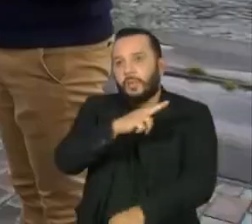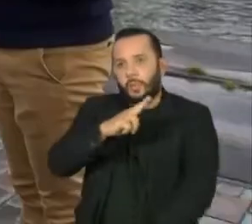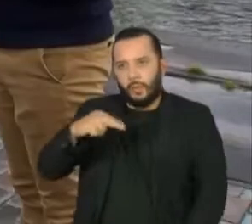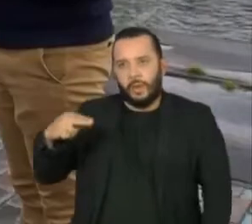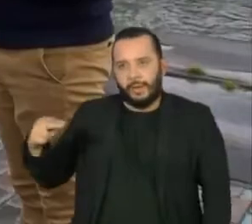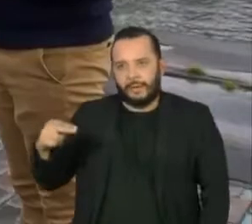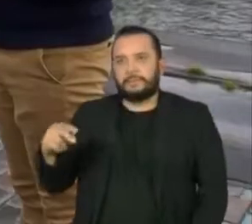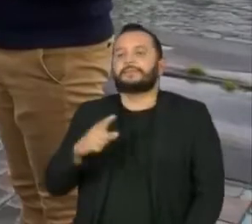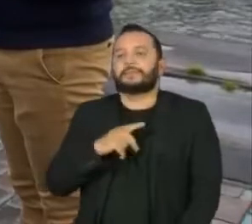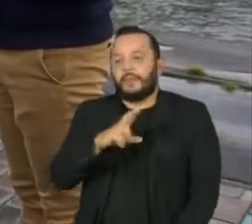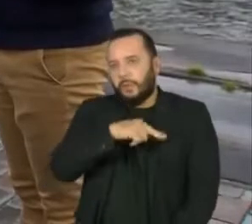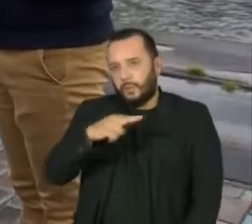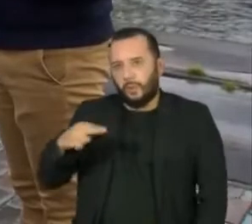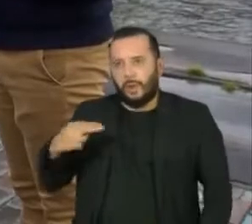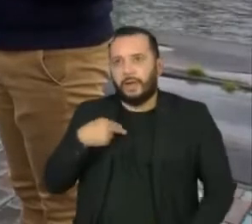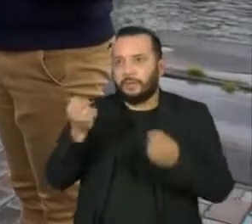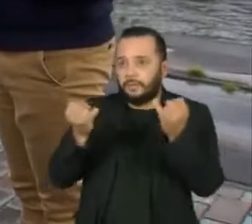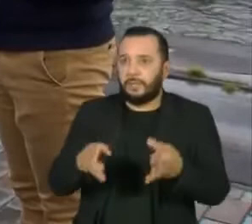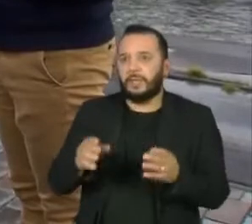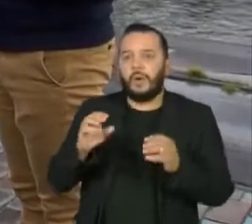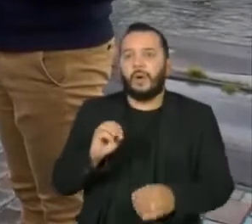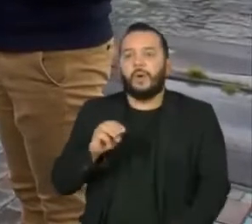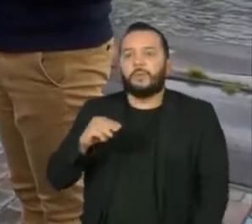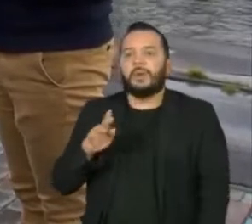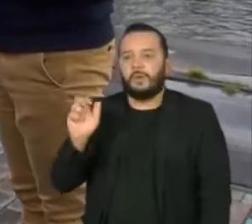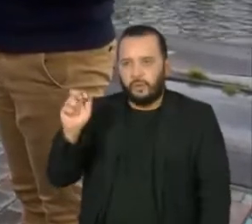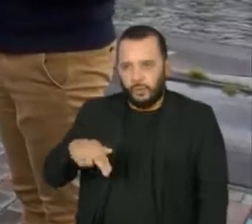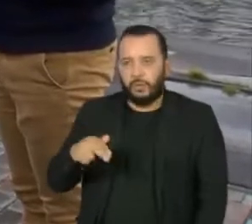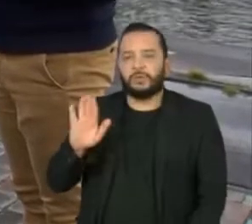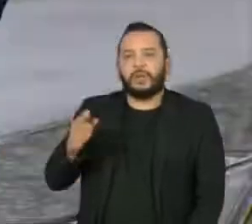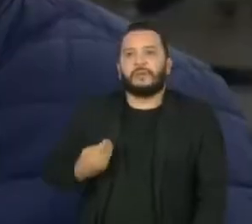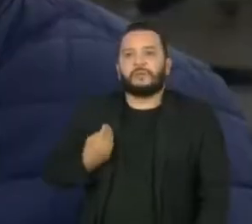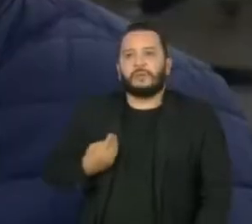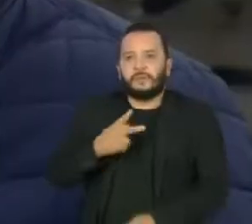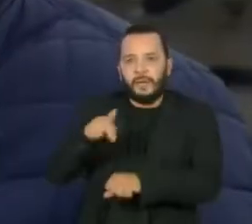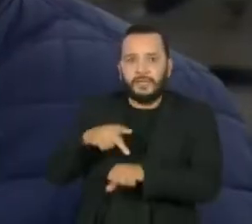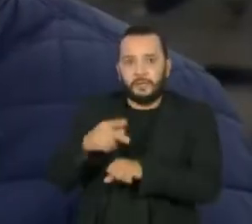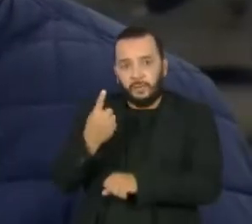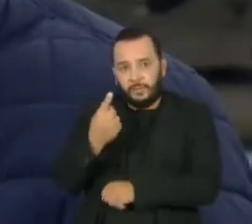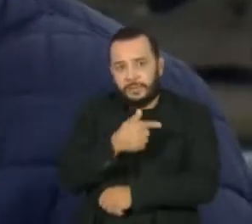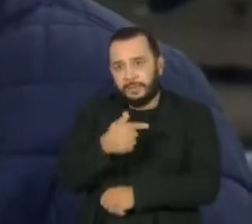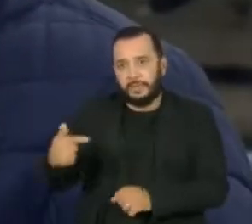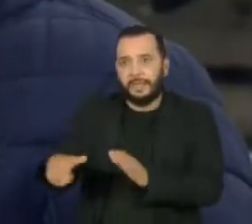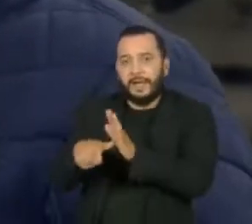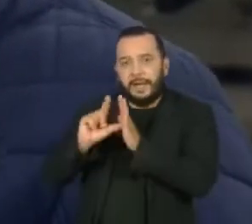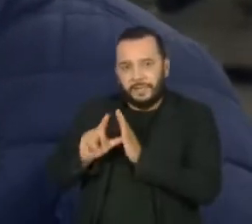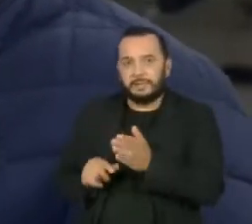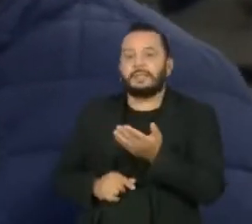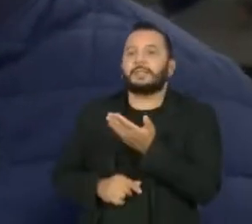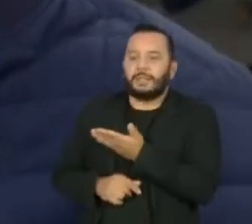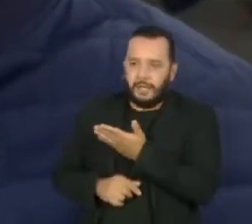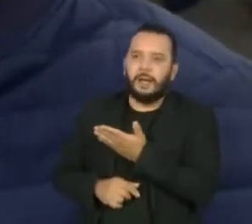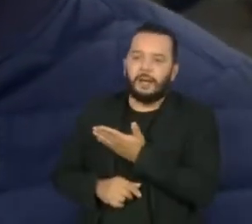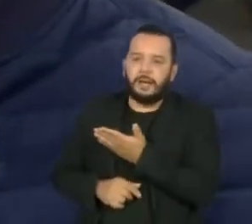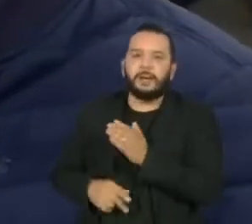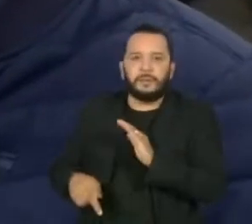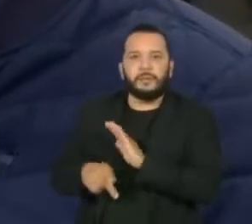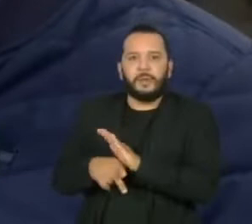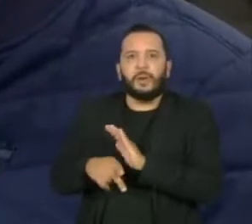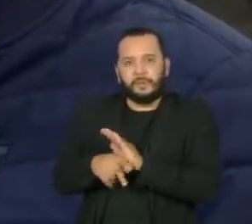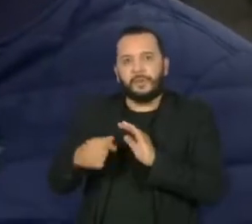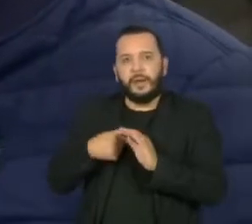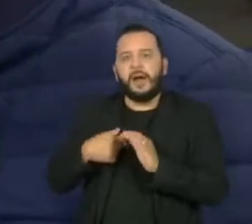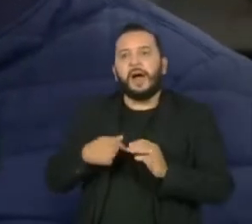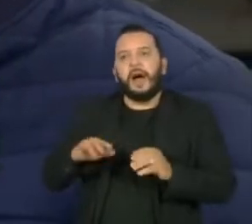holandesas confirmaram que a variante Ômicron estava no país uma semana antes do voo que veio da África do Sul, com